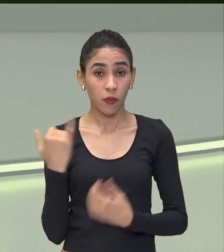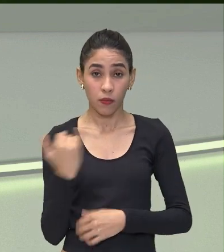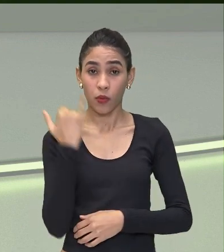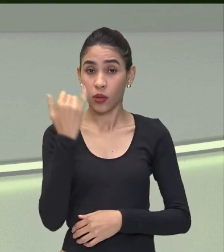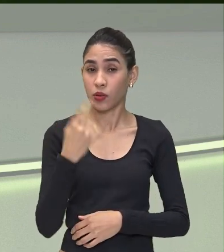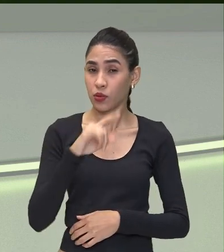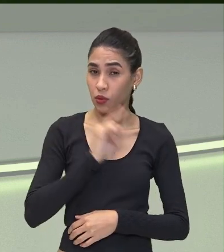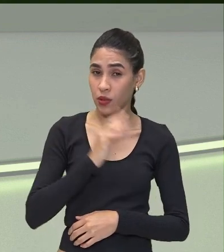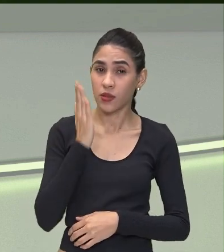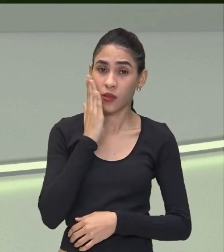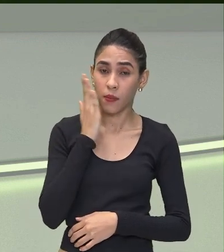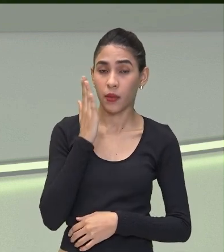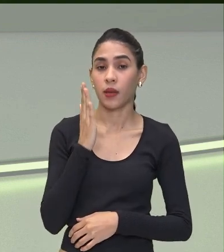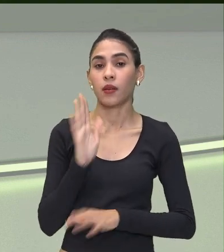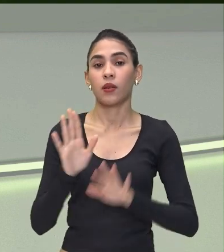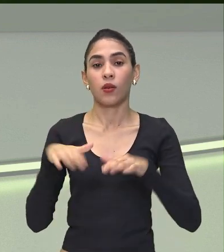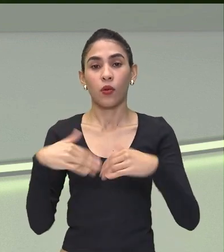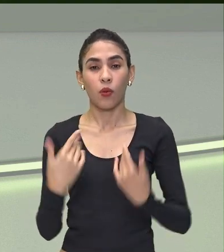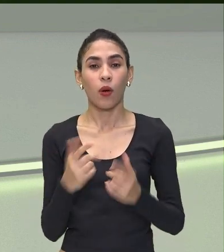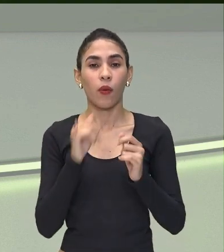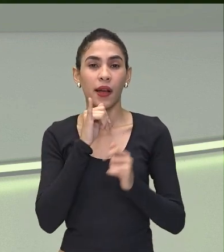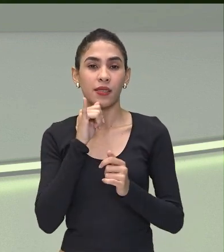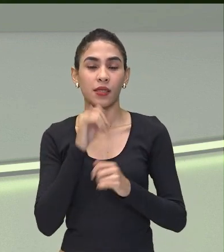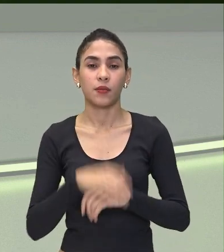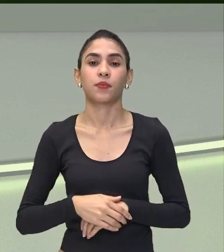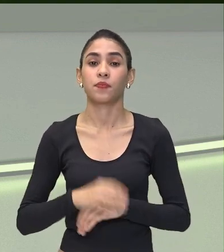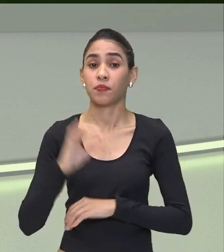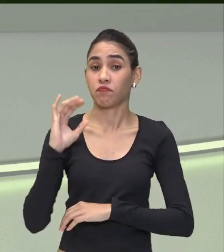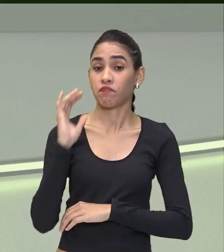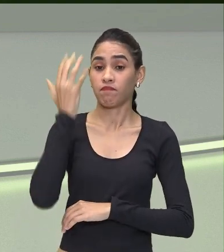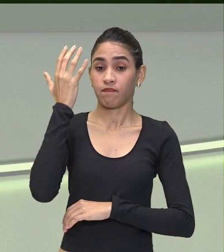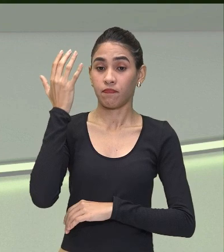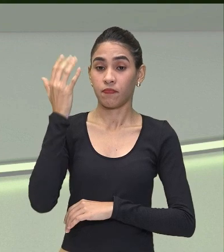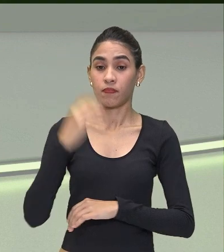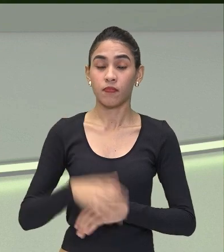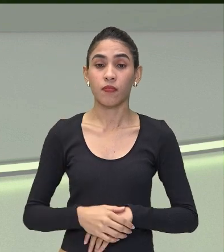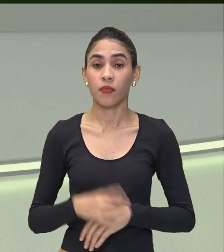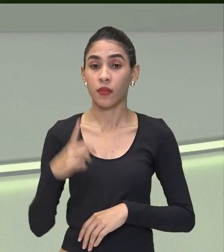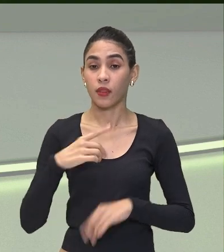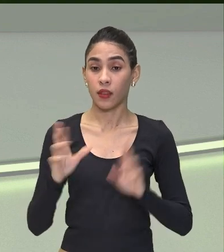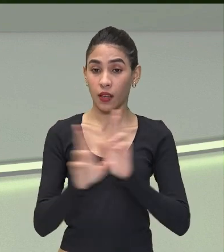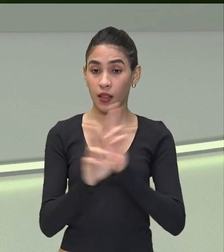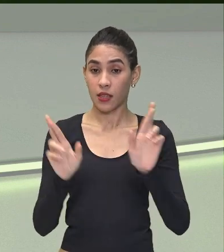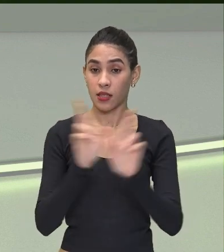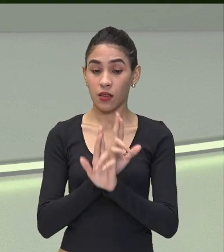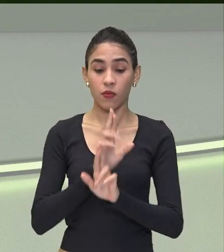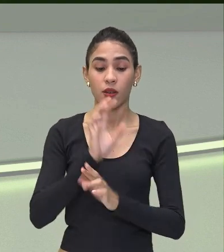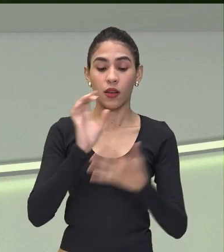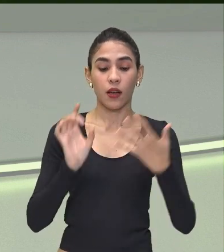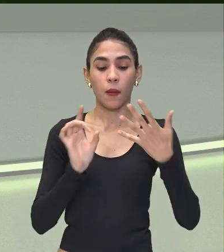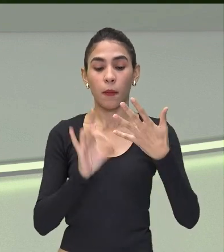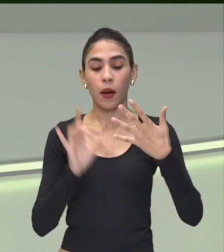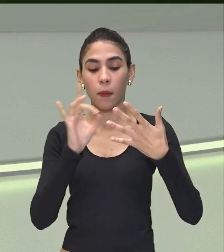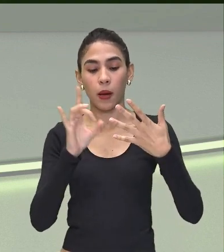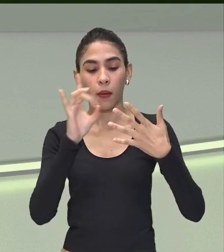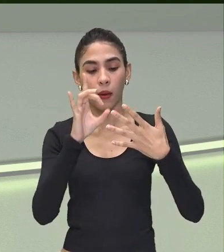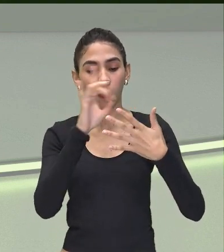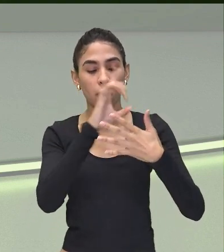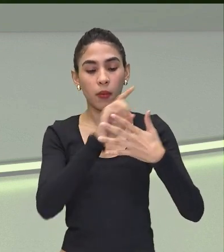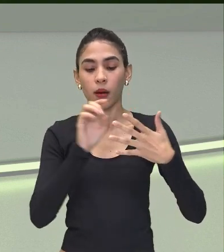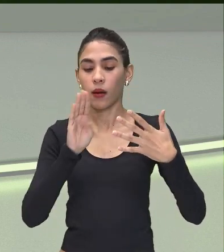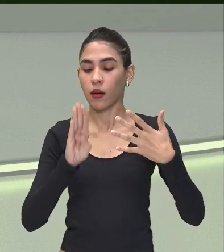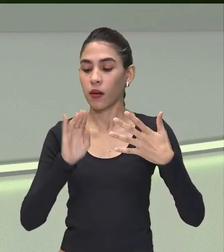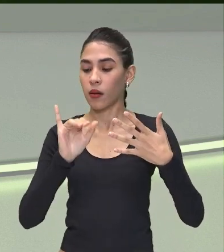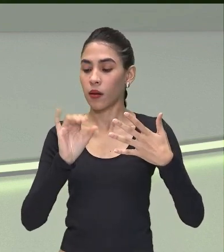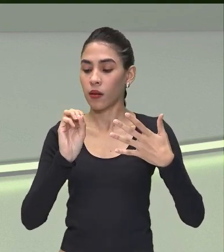Para a gente conseguir Identificar Por exemplo O clima Que está relacionado Com cada bioma Né? Observando